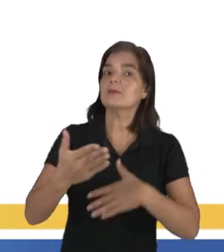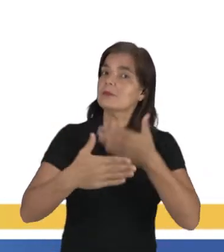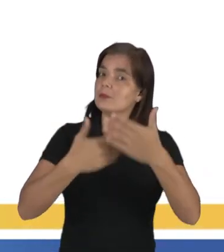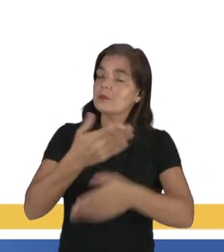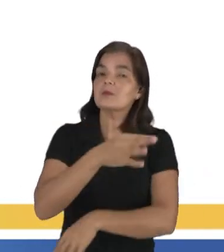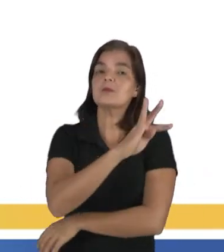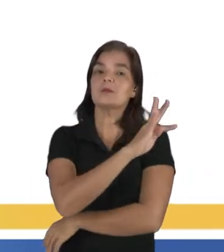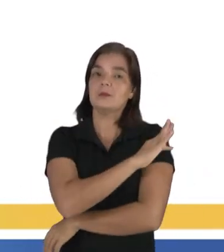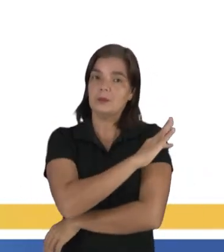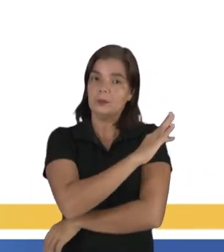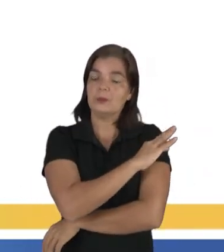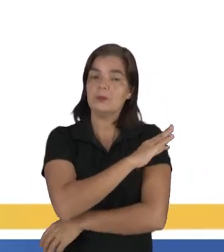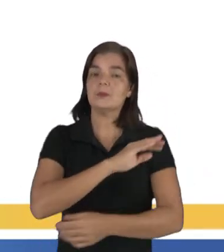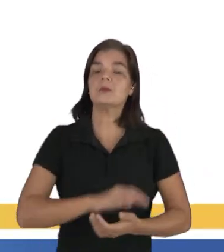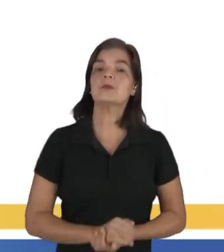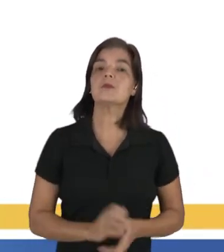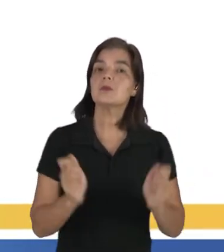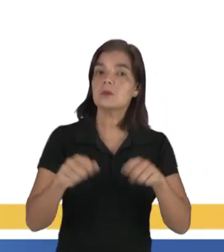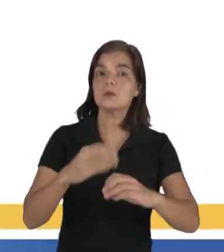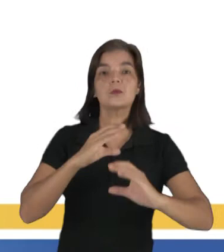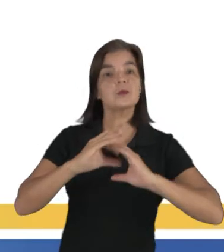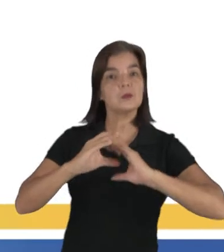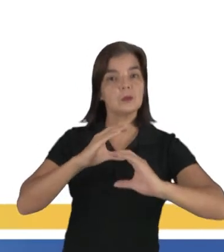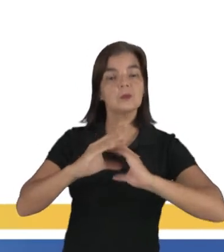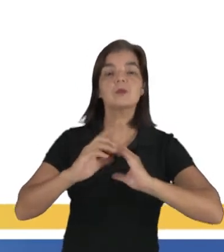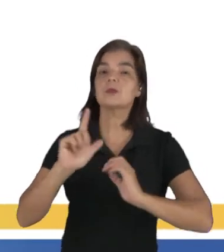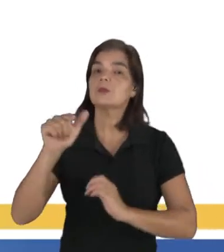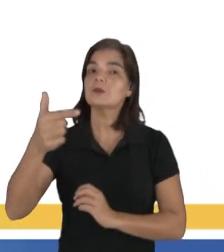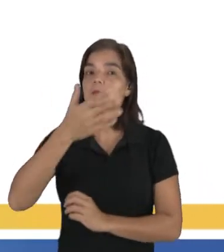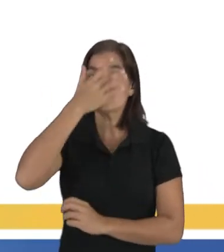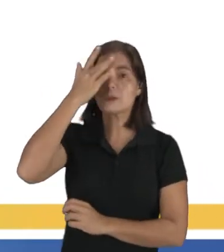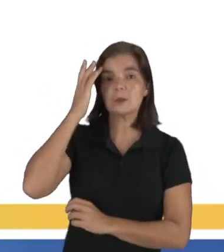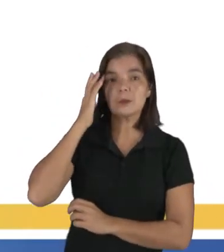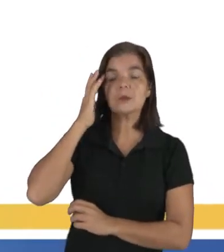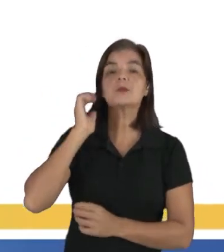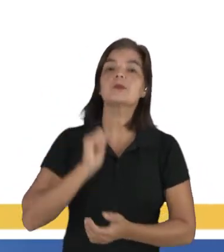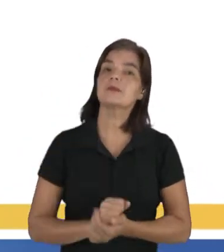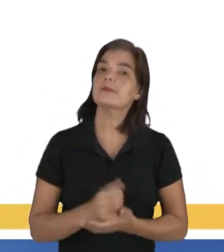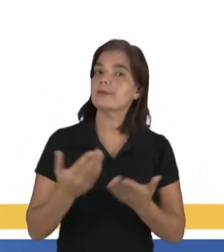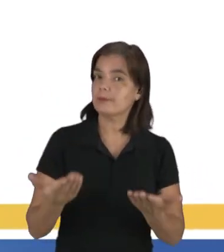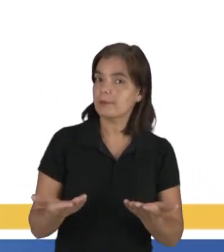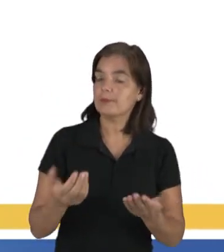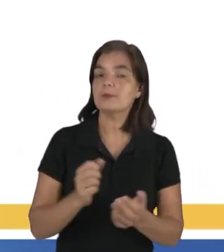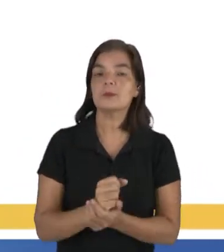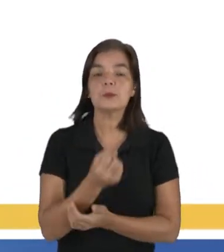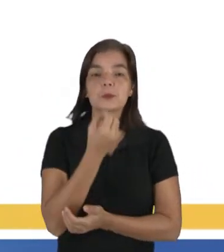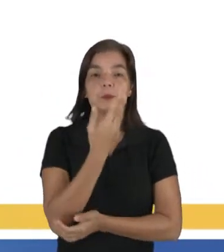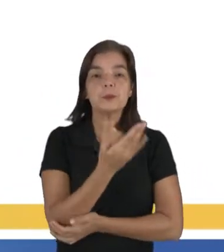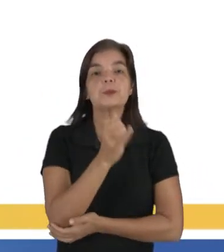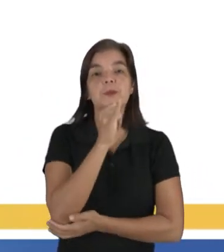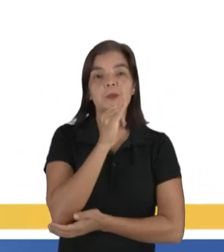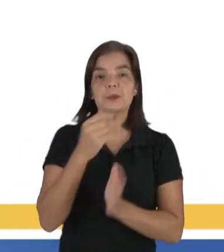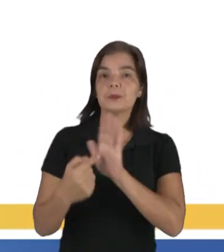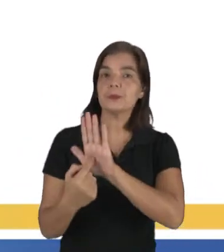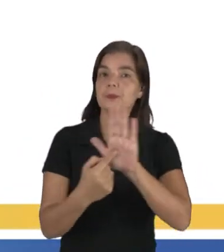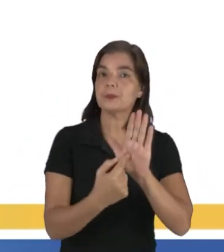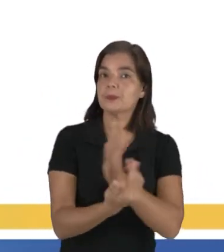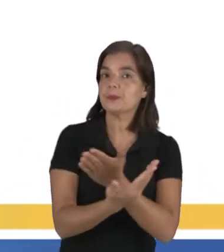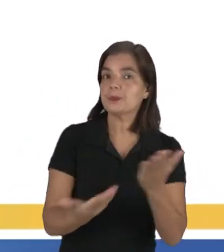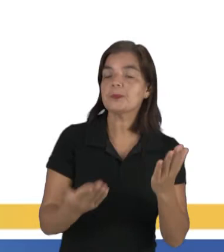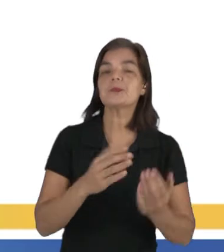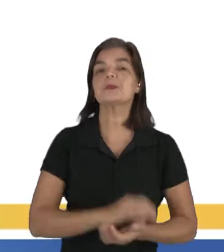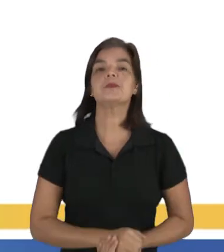técnicas, para nos comunicarmos com outros seres humanos. Eis um bom exemplo que eu trouxe para vocês.